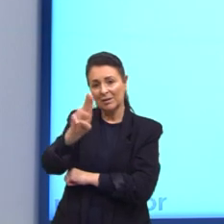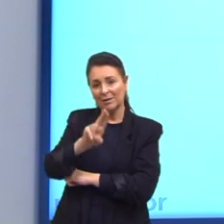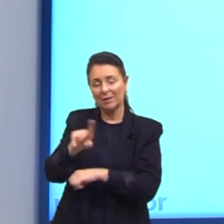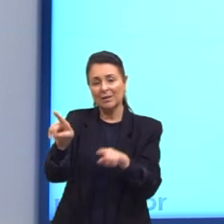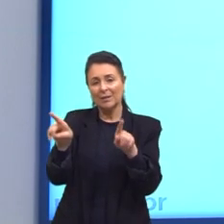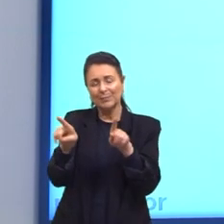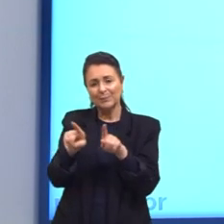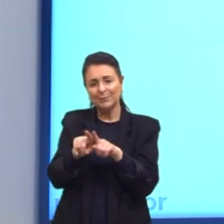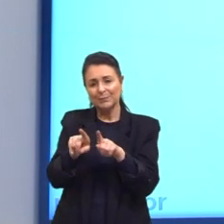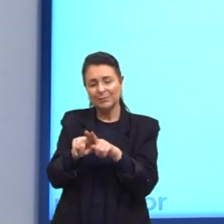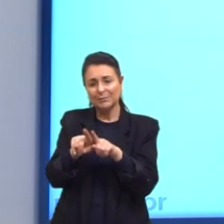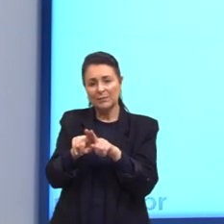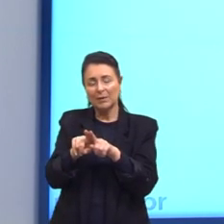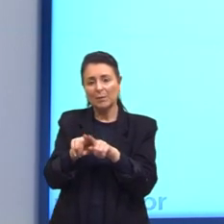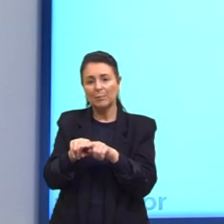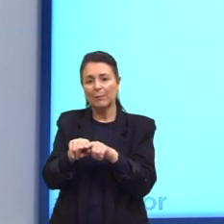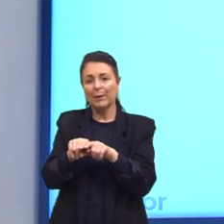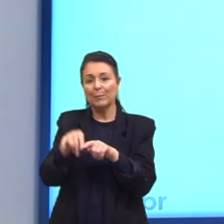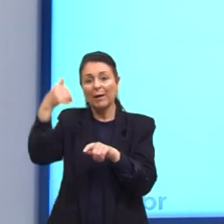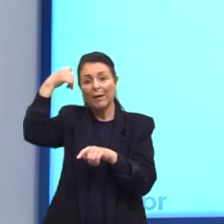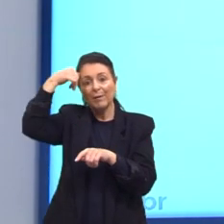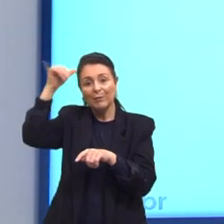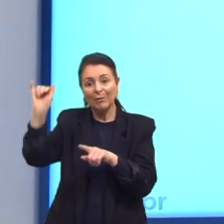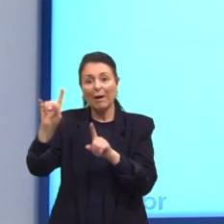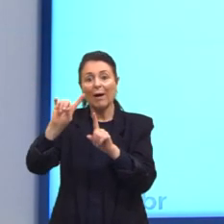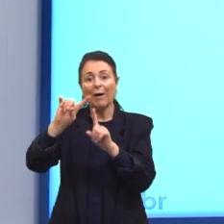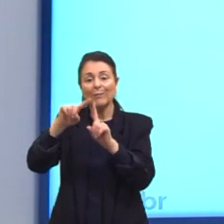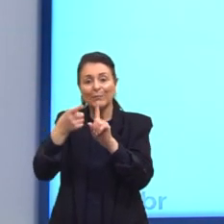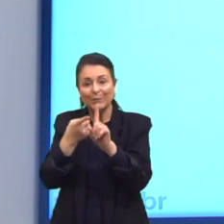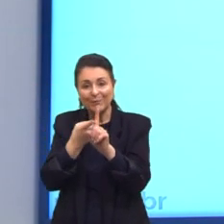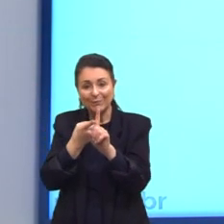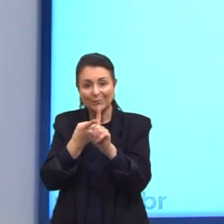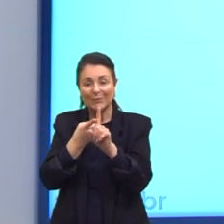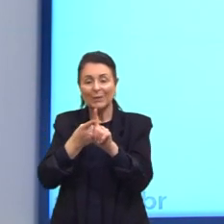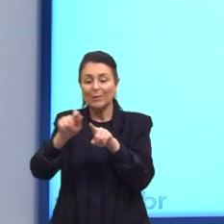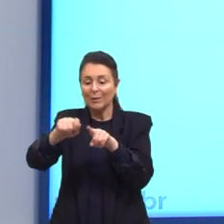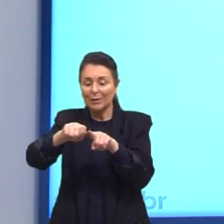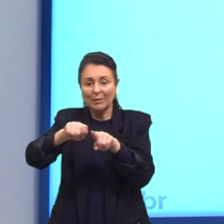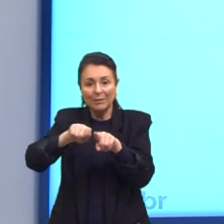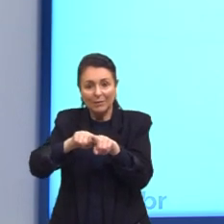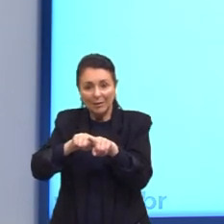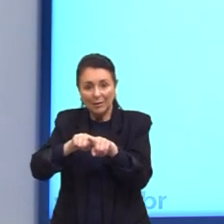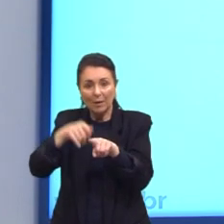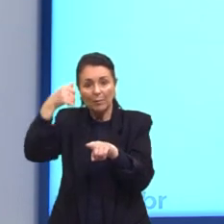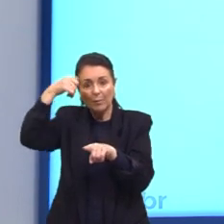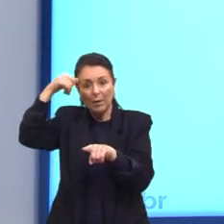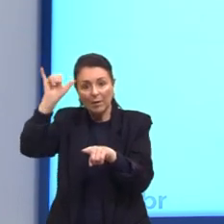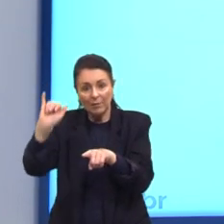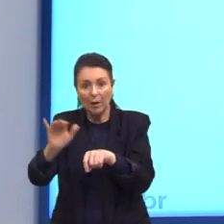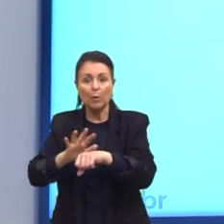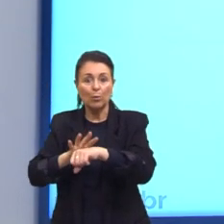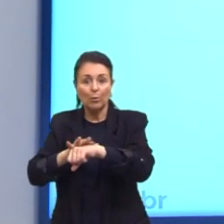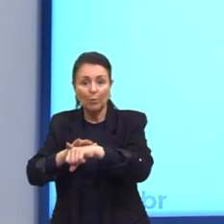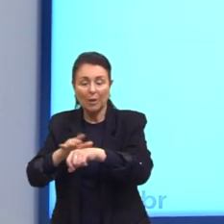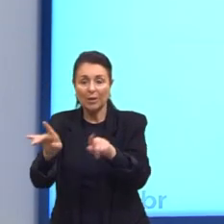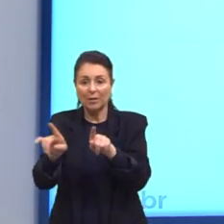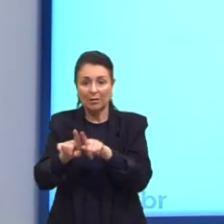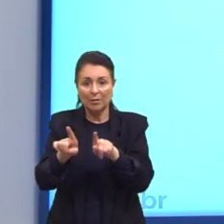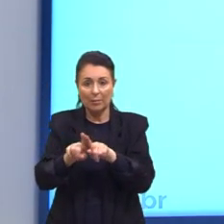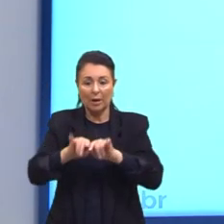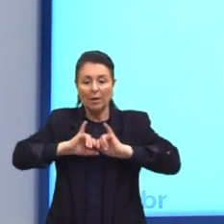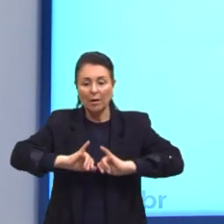métodos contraceptivos. Como, por exemplo, a camisinha. Para evitar doenças. Então,